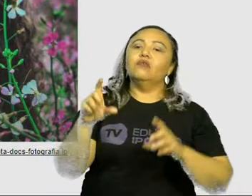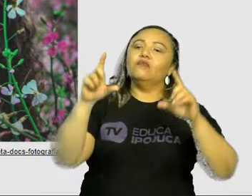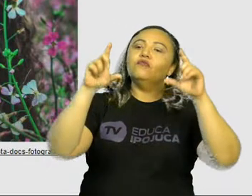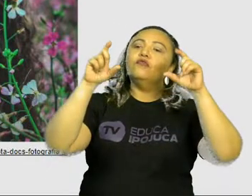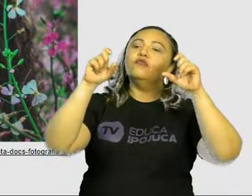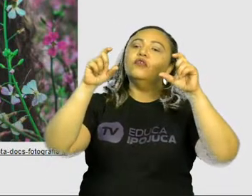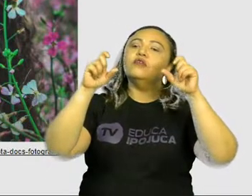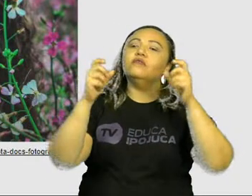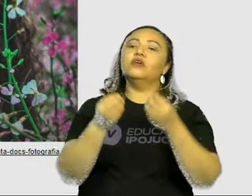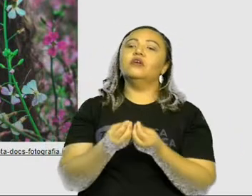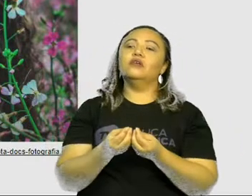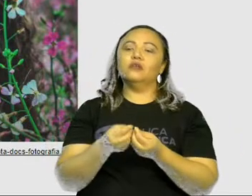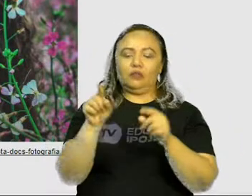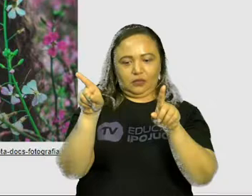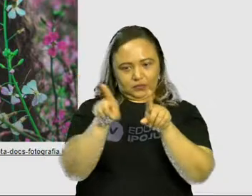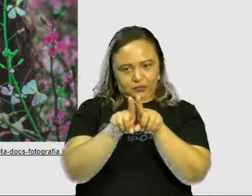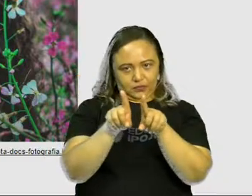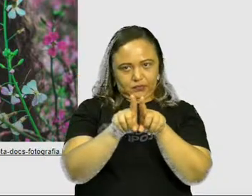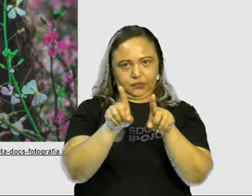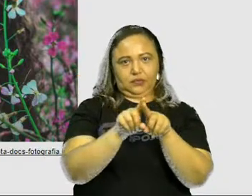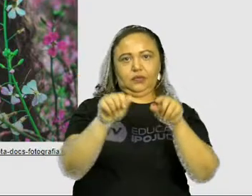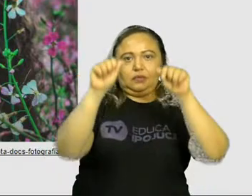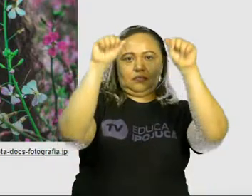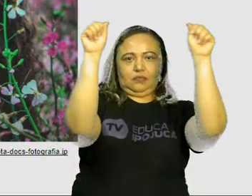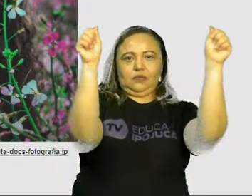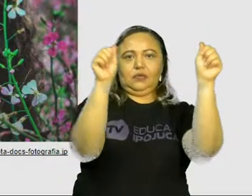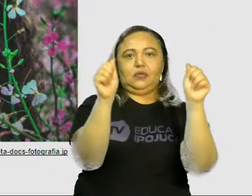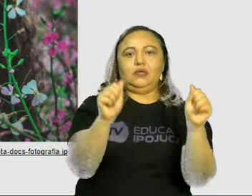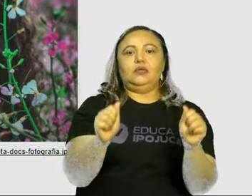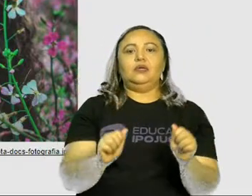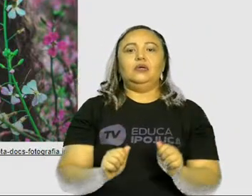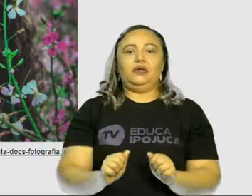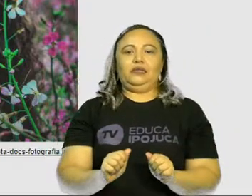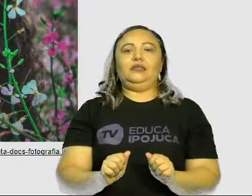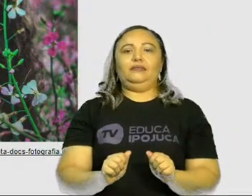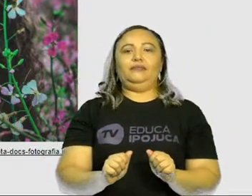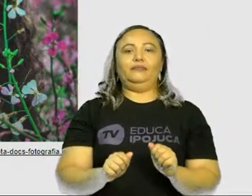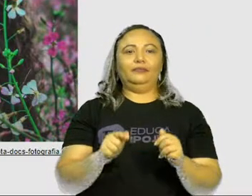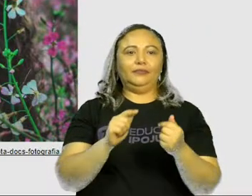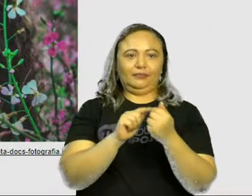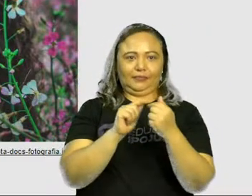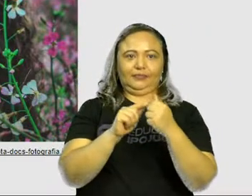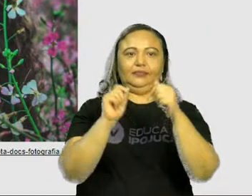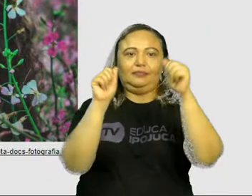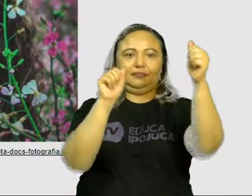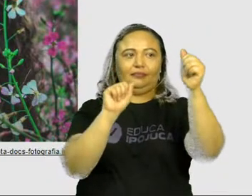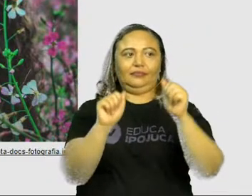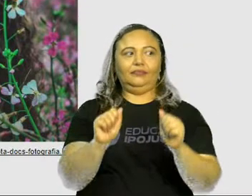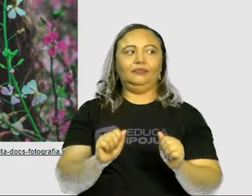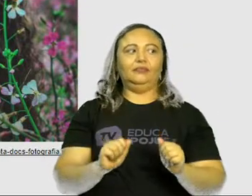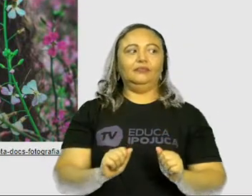imagens por exposição luminosa em uma superfície